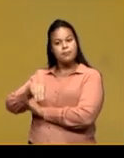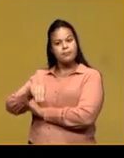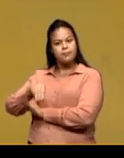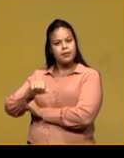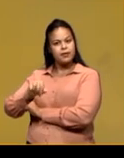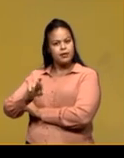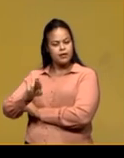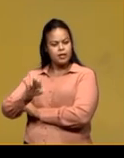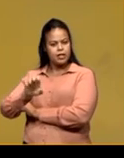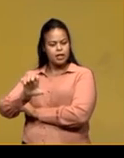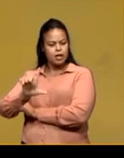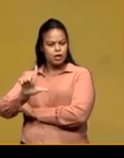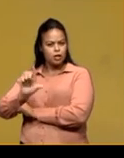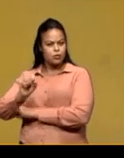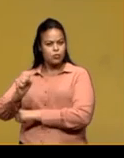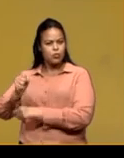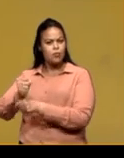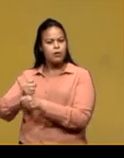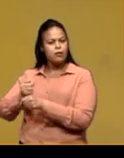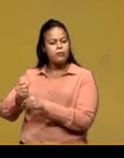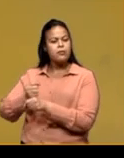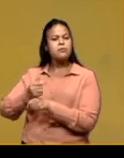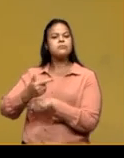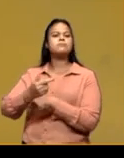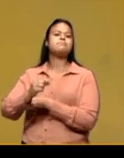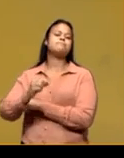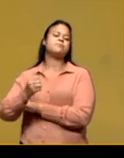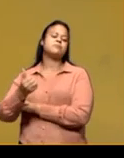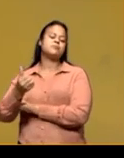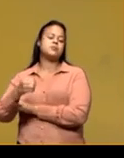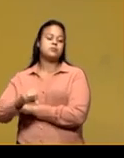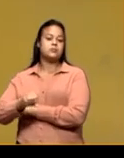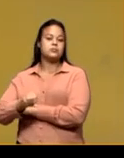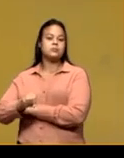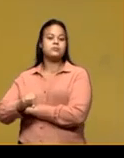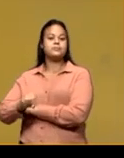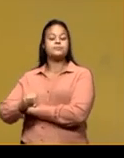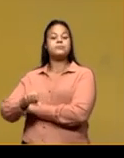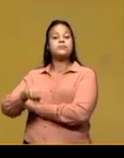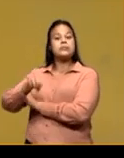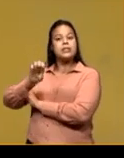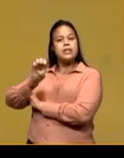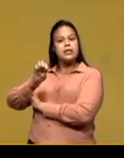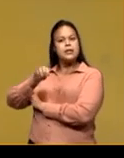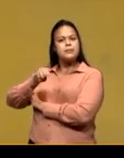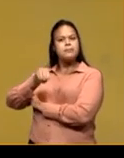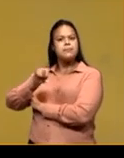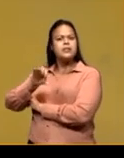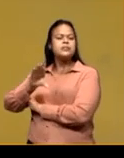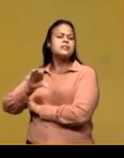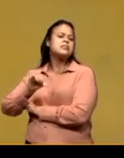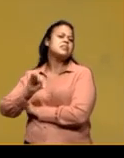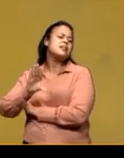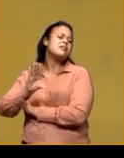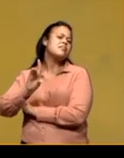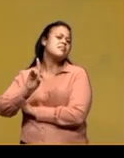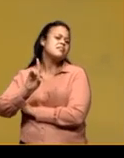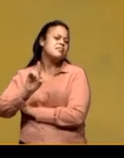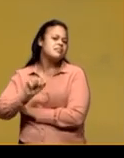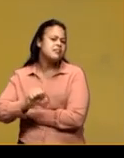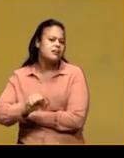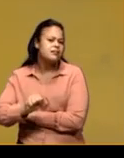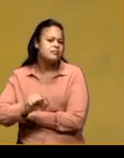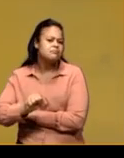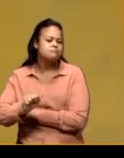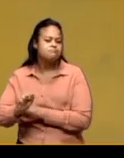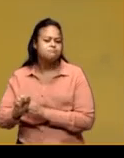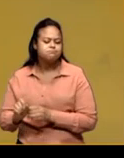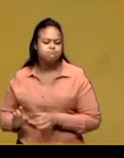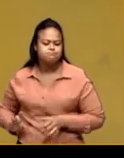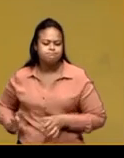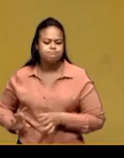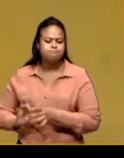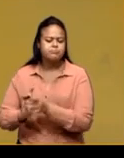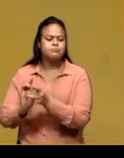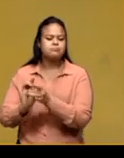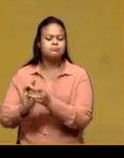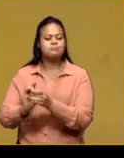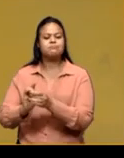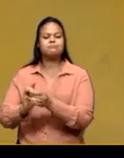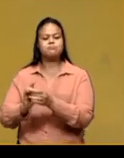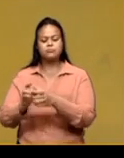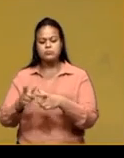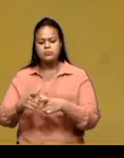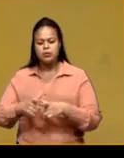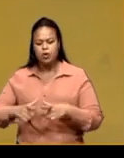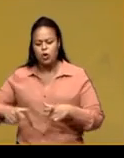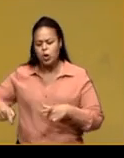Emicida prometeu uma sequência de conteúdos multiplataformas, como o complemento do disco, que incluíram